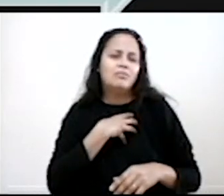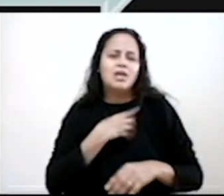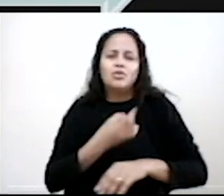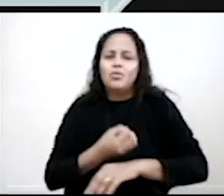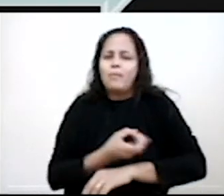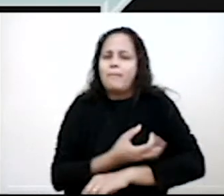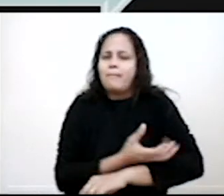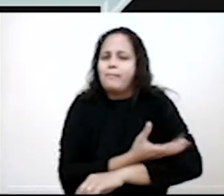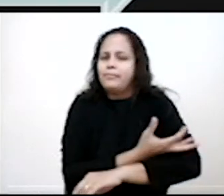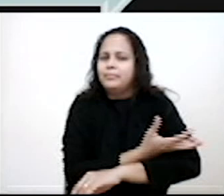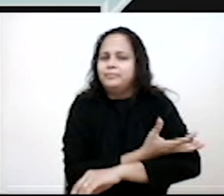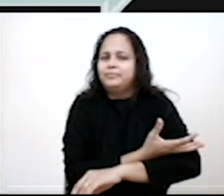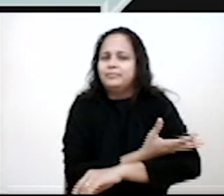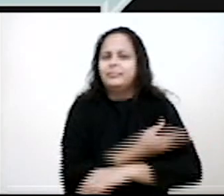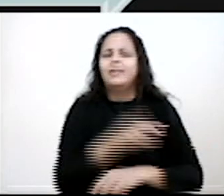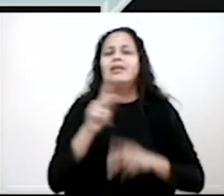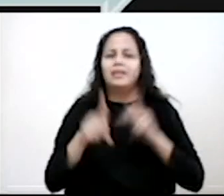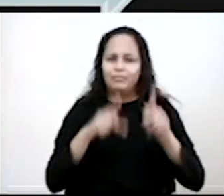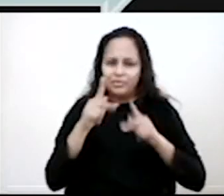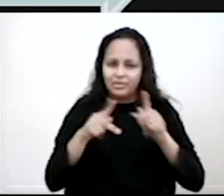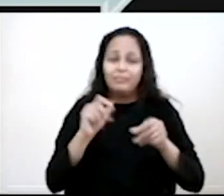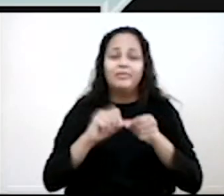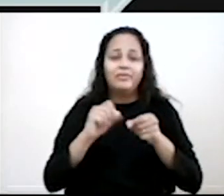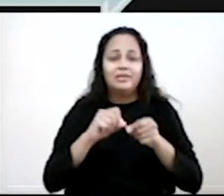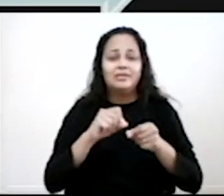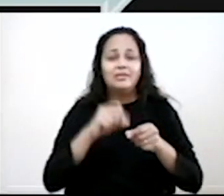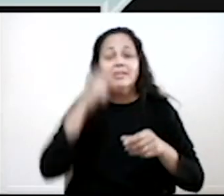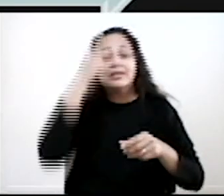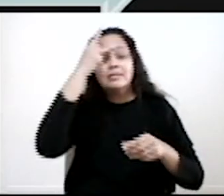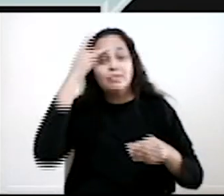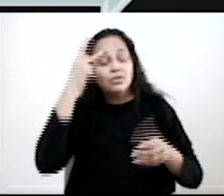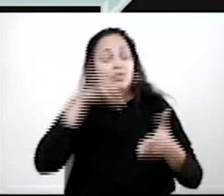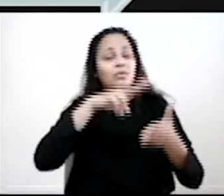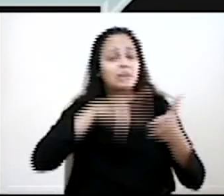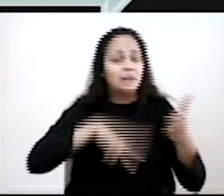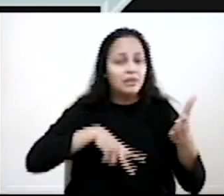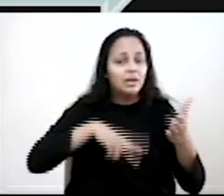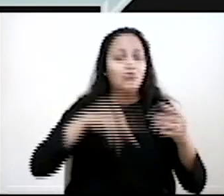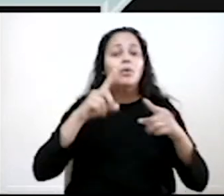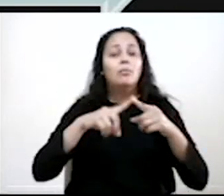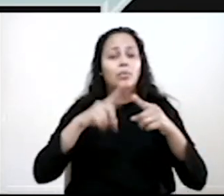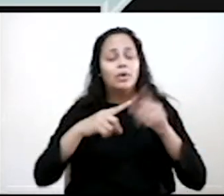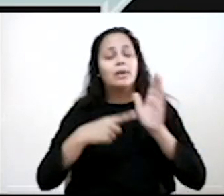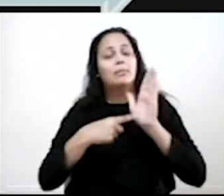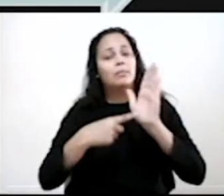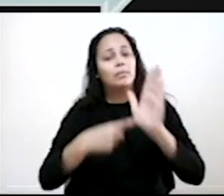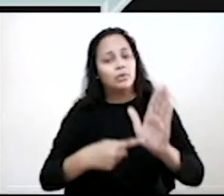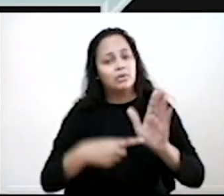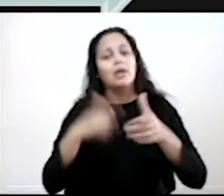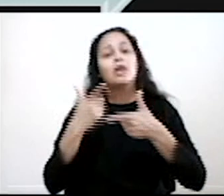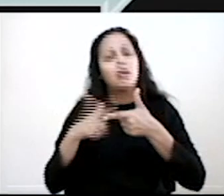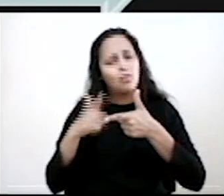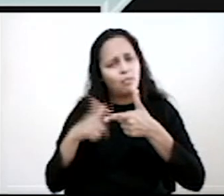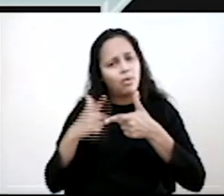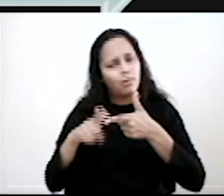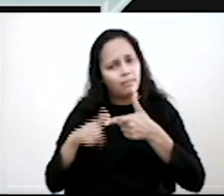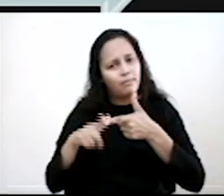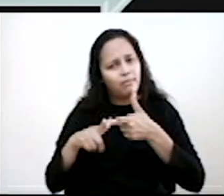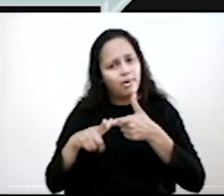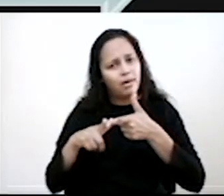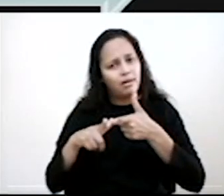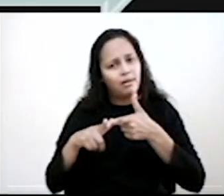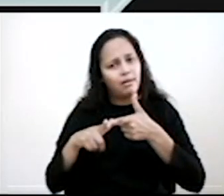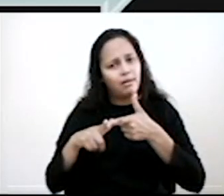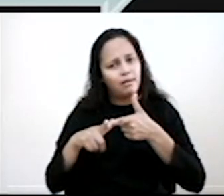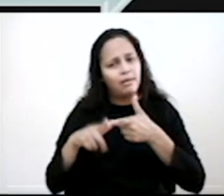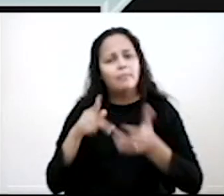sensibilização da população, e fazer com que todos leiam. Por quê? Porque ele queria justamente mostrar que isso é um problema sério, que a